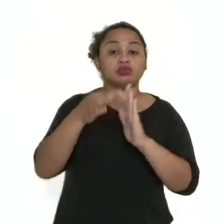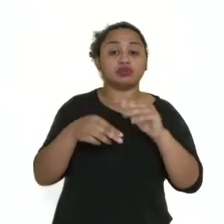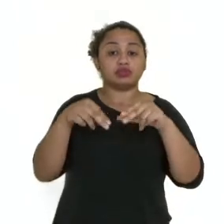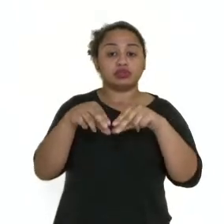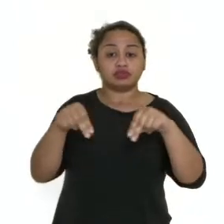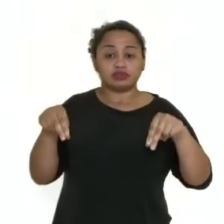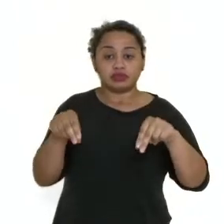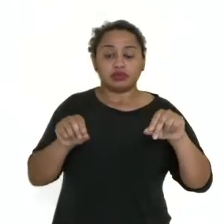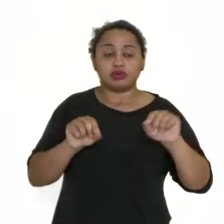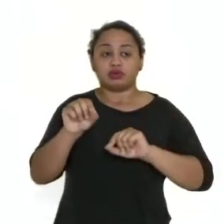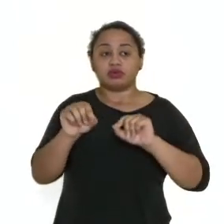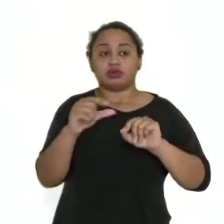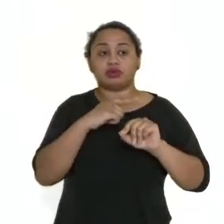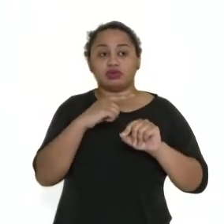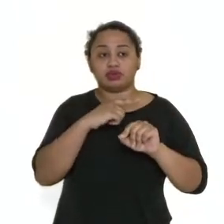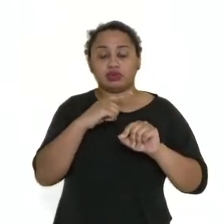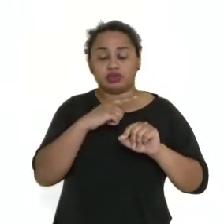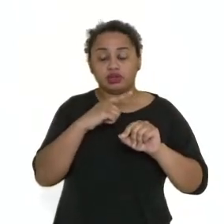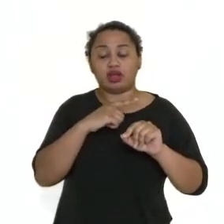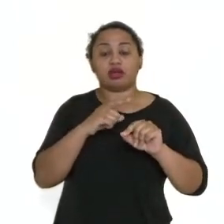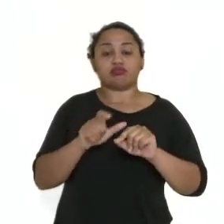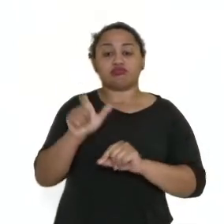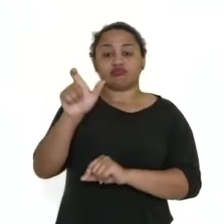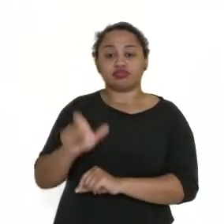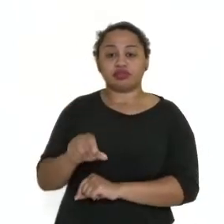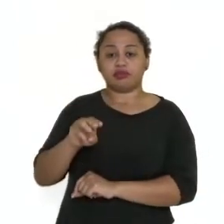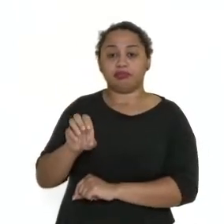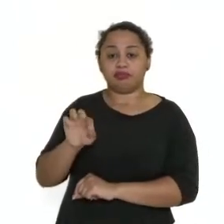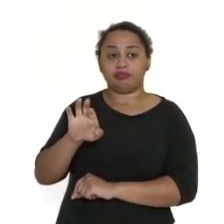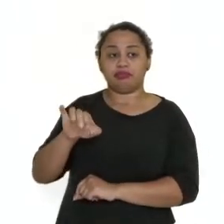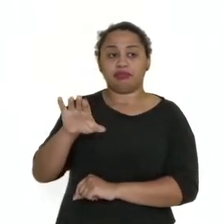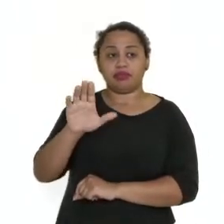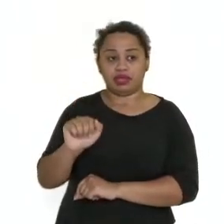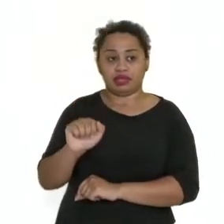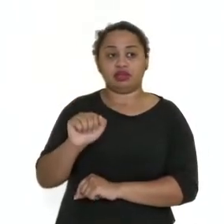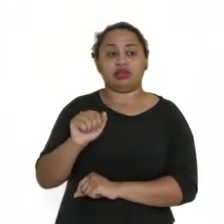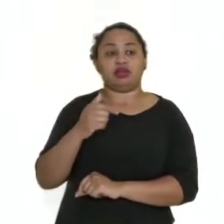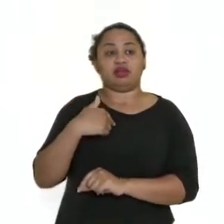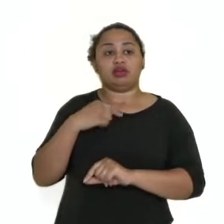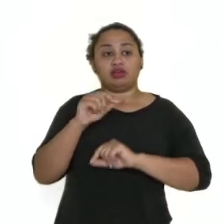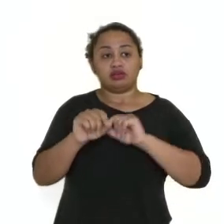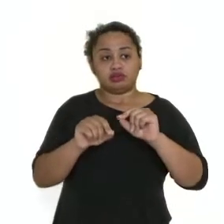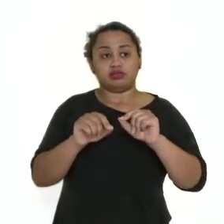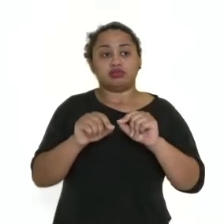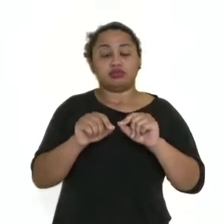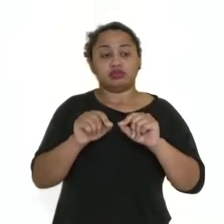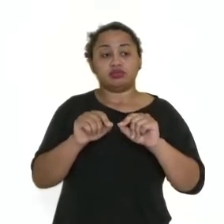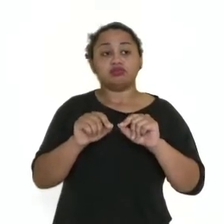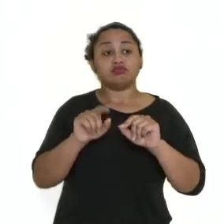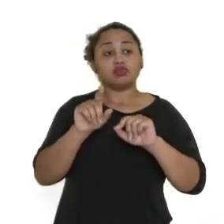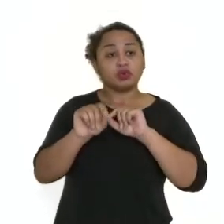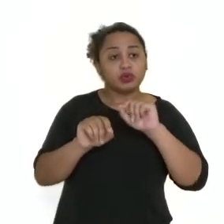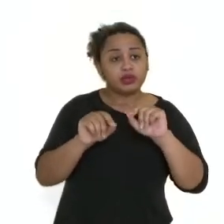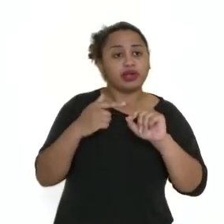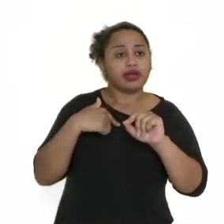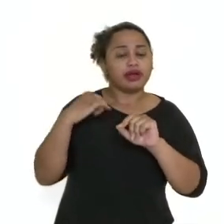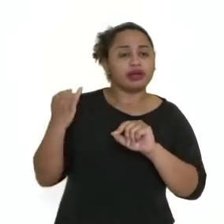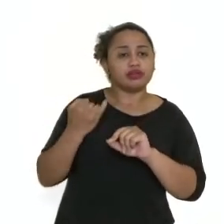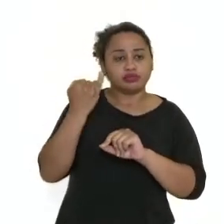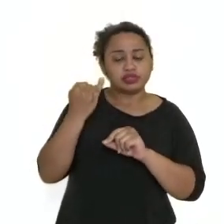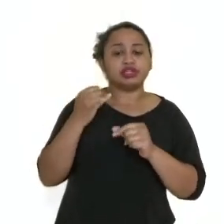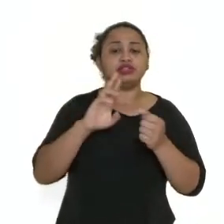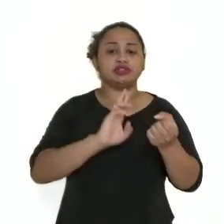né? Então, ele segue uma métrica, né? Rimas, elas são inescapáveis.